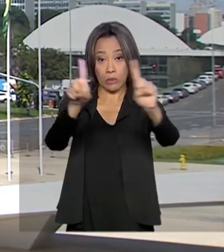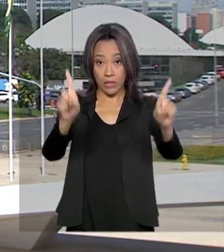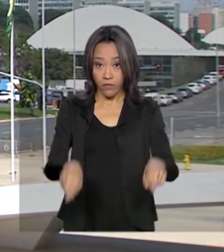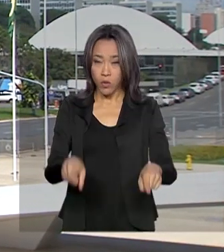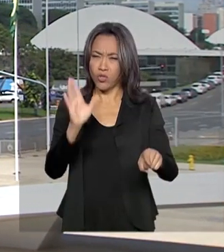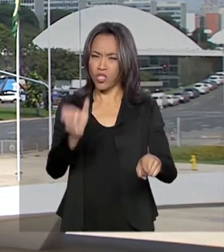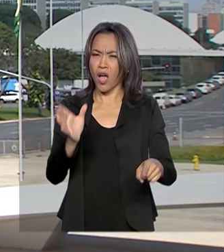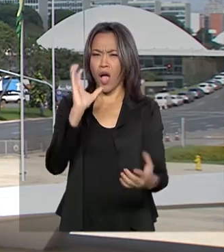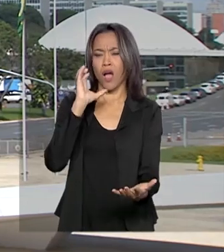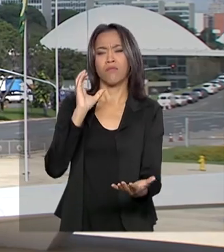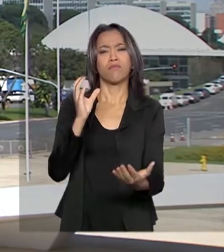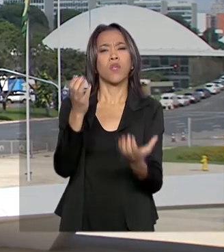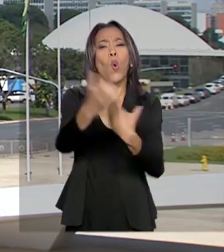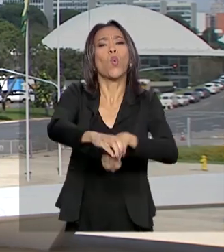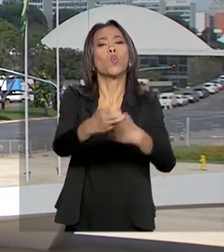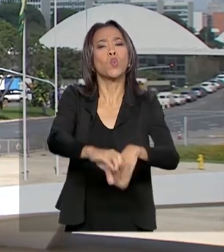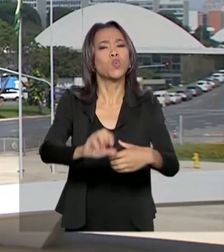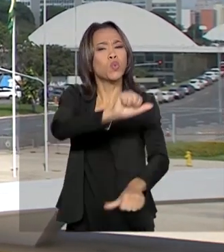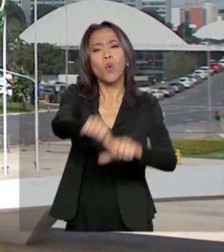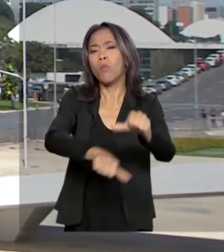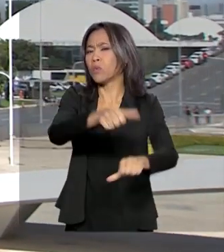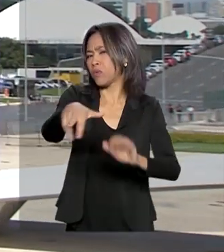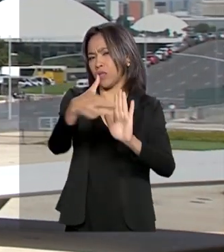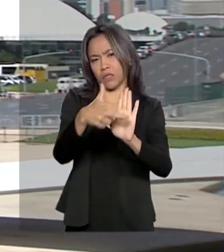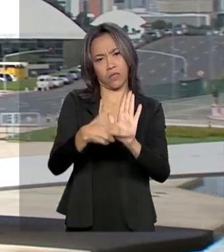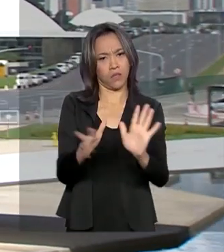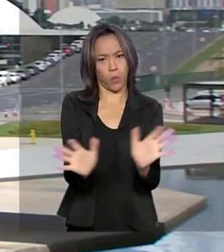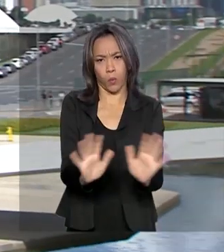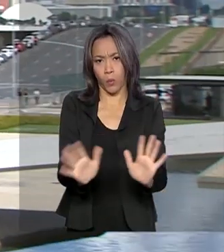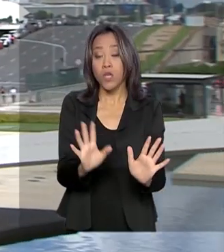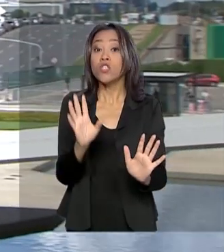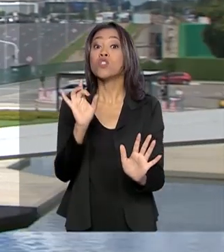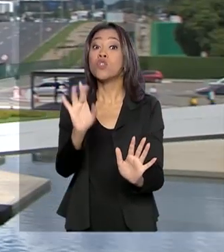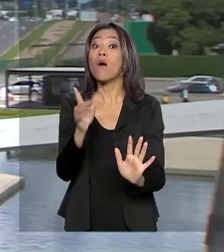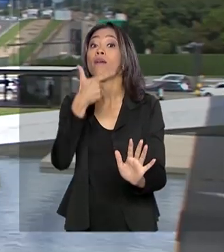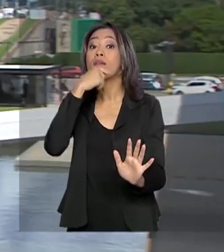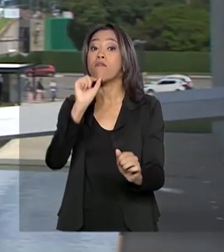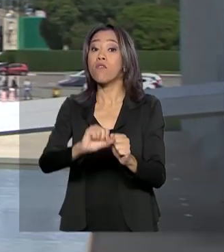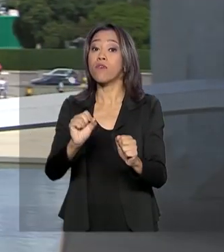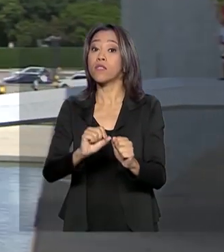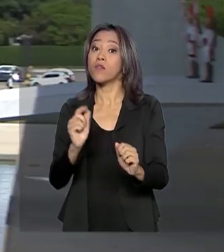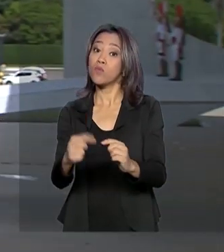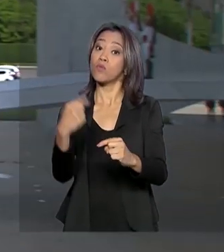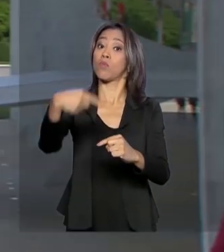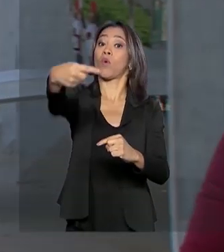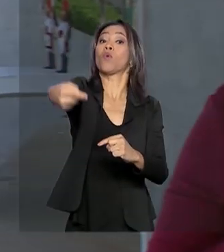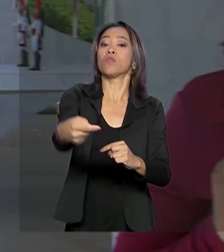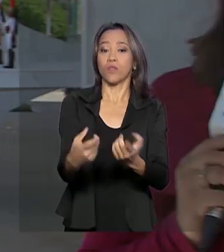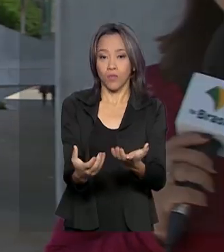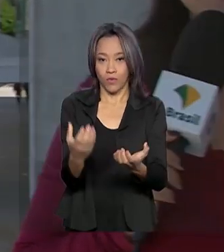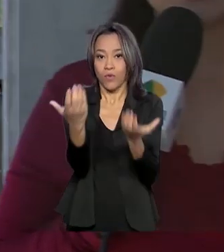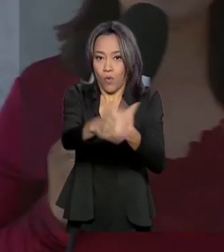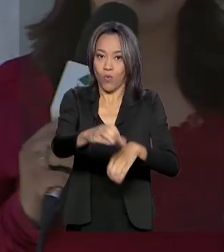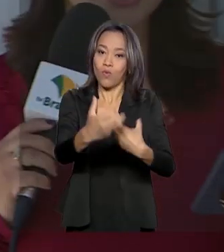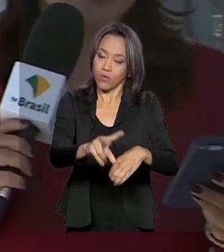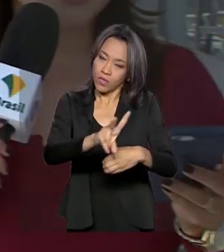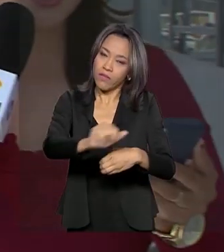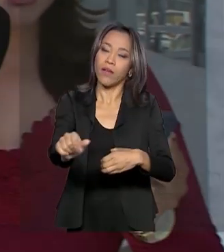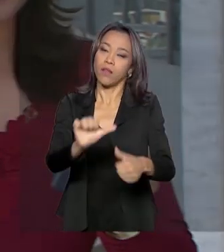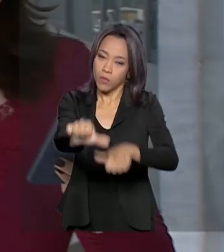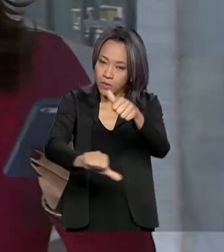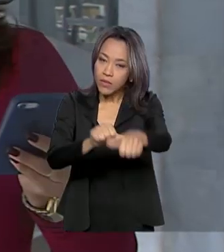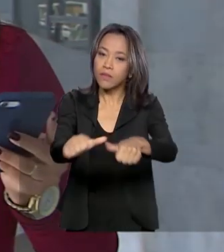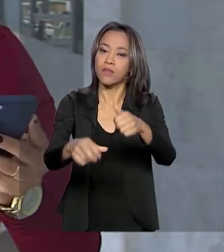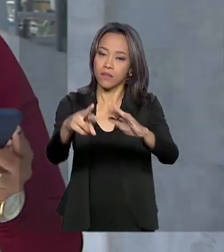já são concursados, para eles nada muda. As regras devem mudar para quem fizer os próximos concursos aí, vão ter mudanças a partir dessa reforma